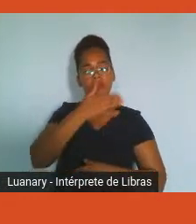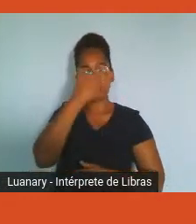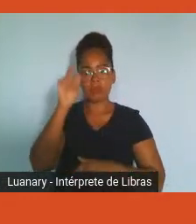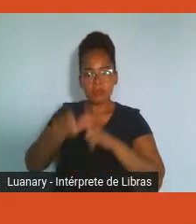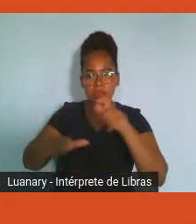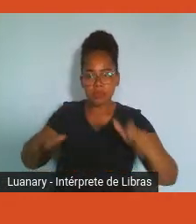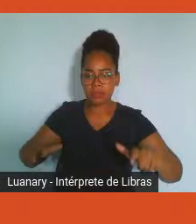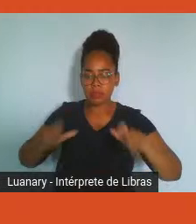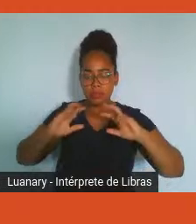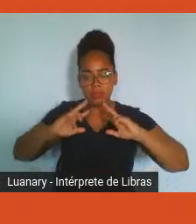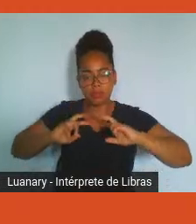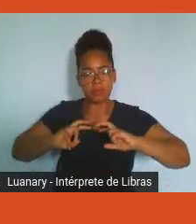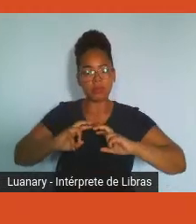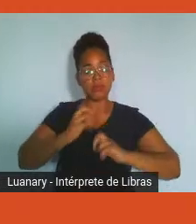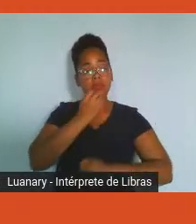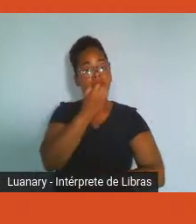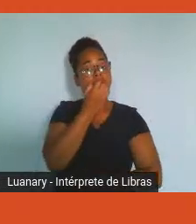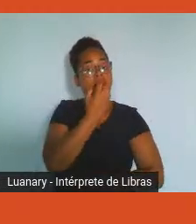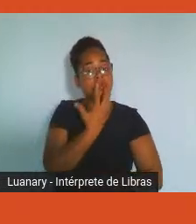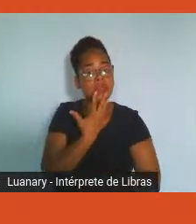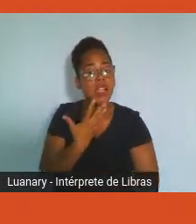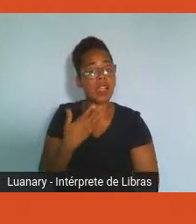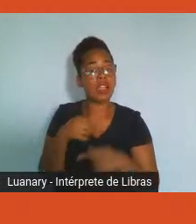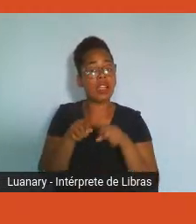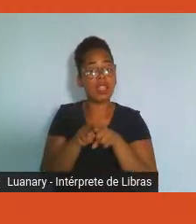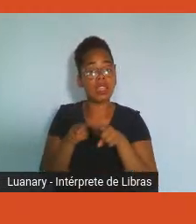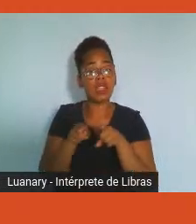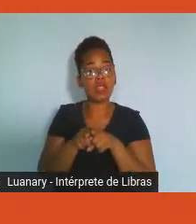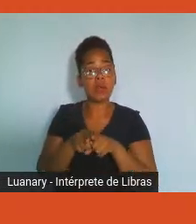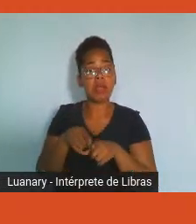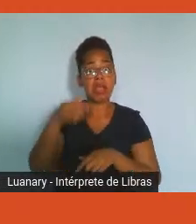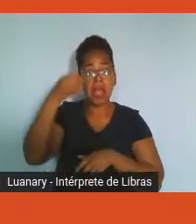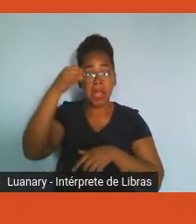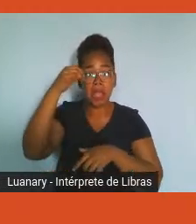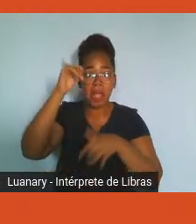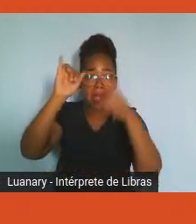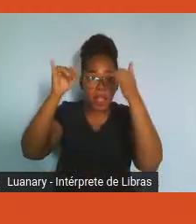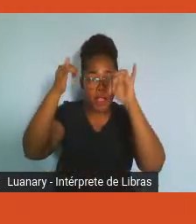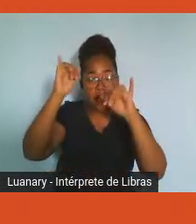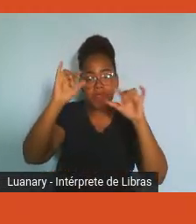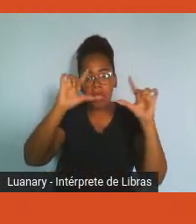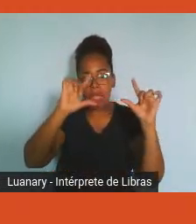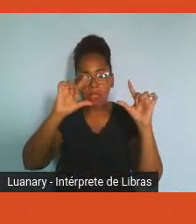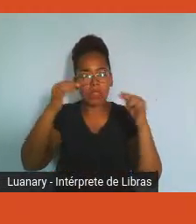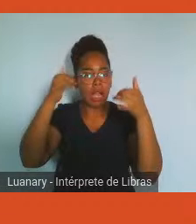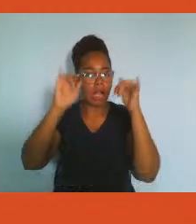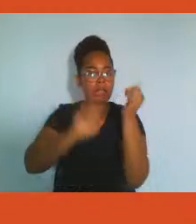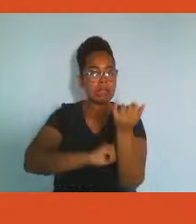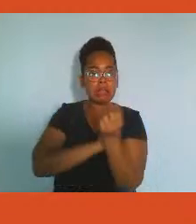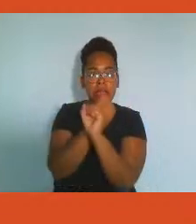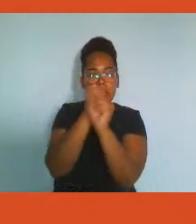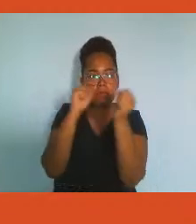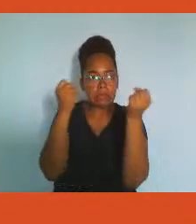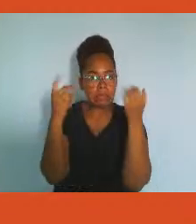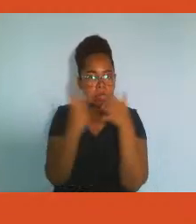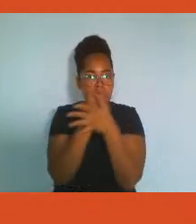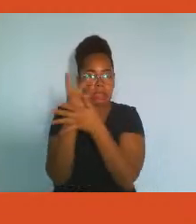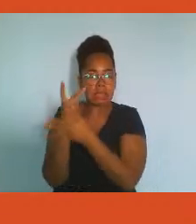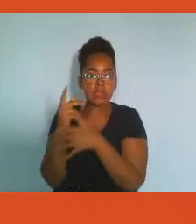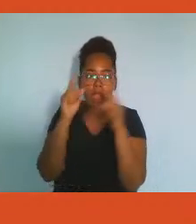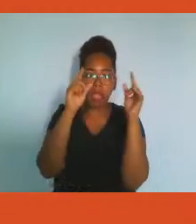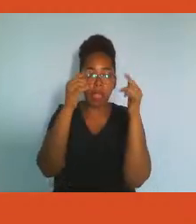transcendendo para um eu maior, buscando um maior autoconhecimento, então tem essa